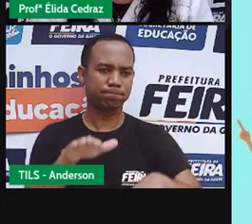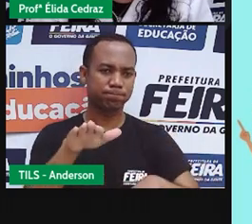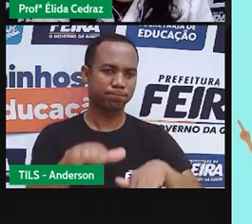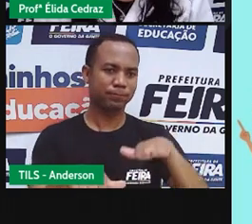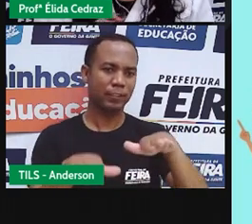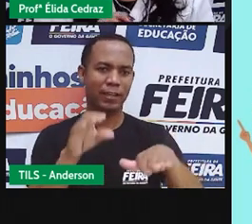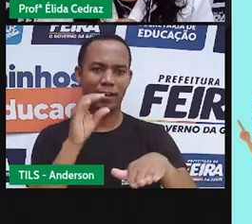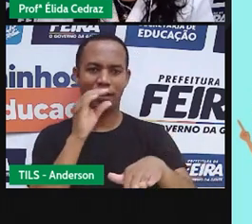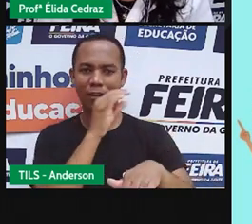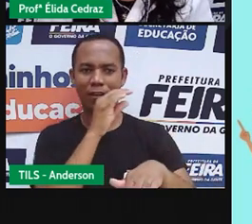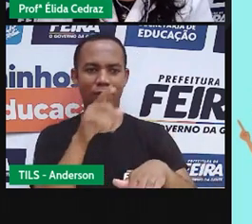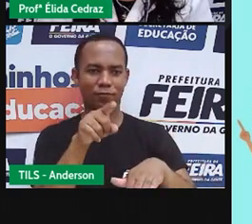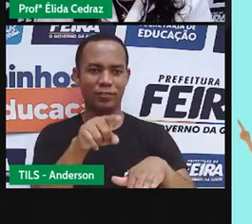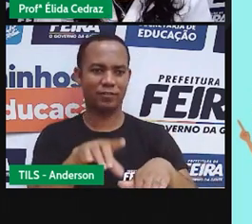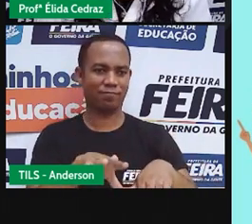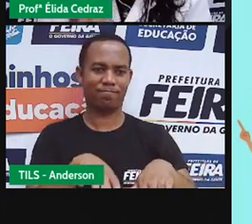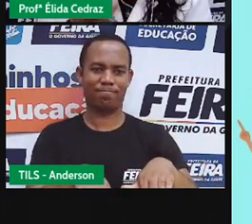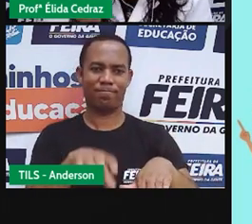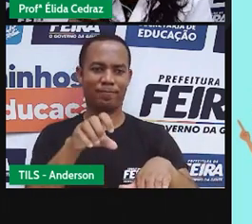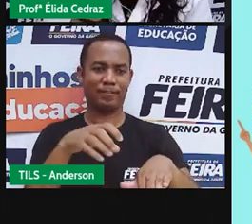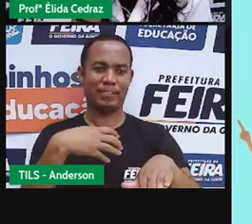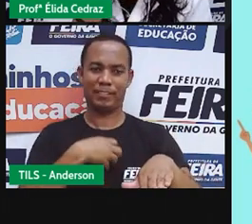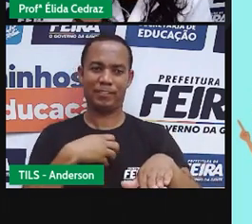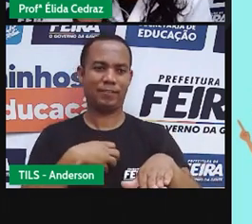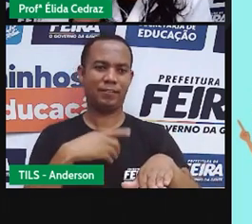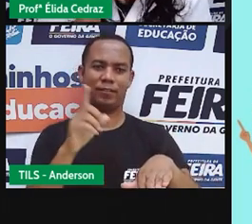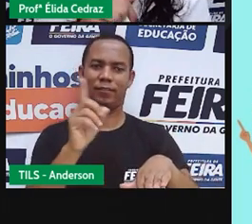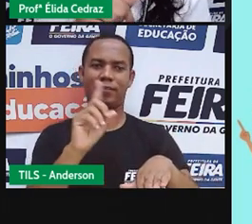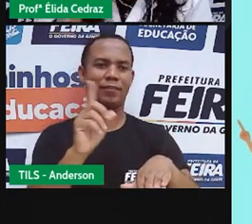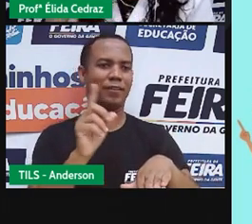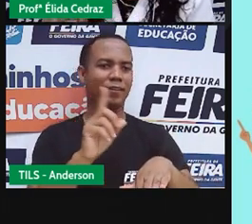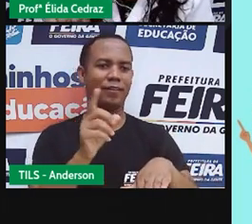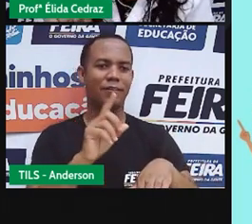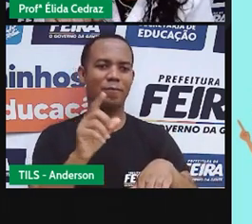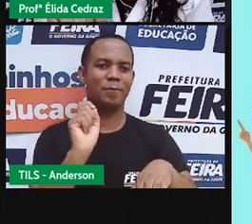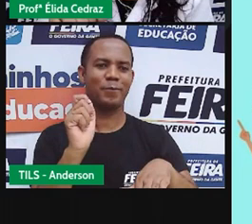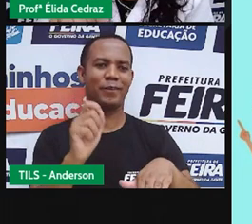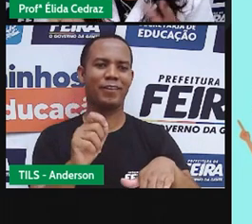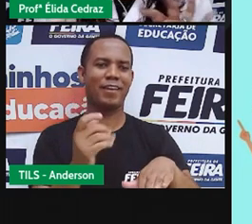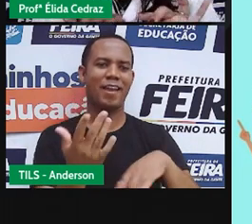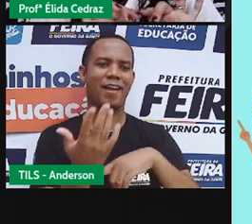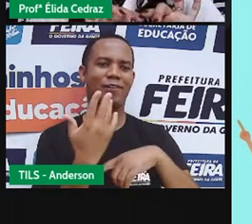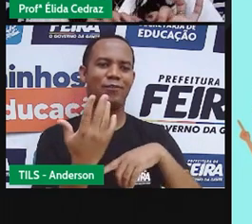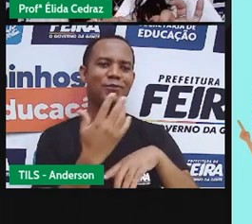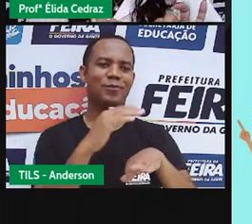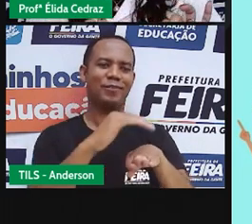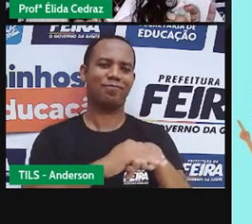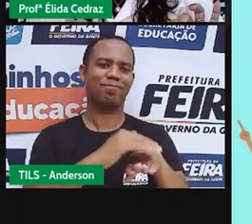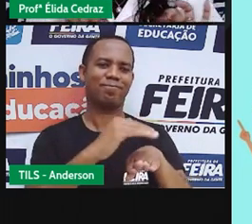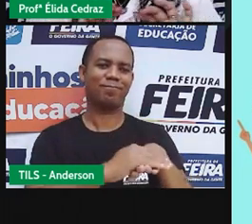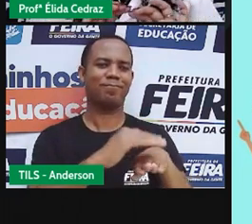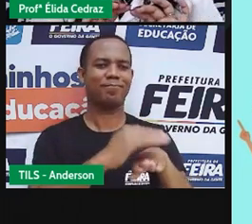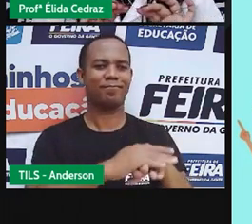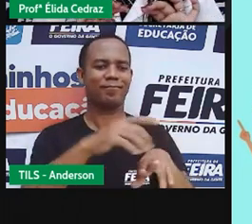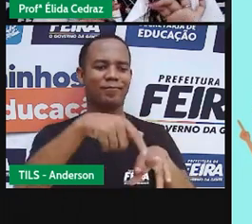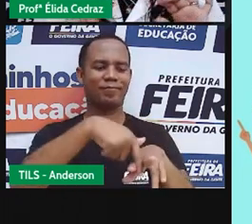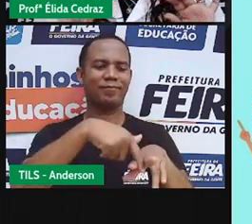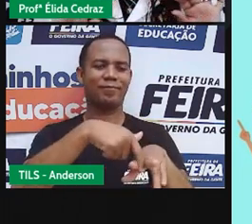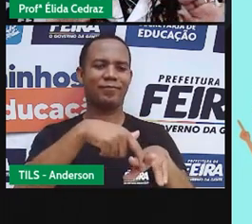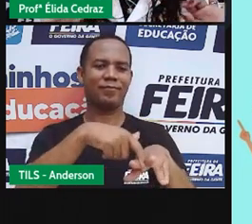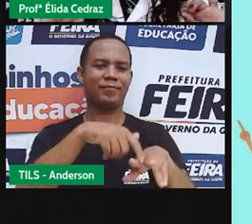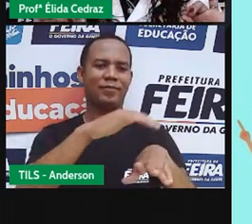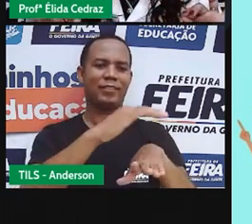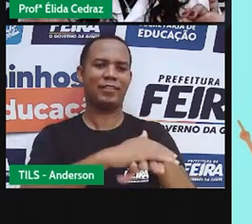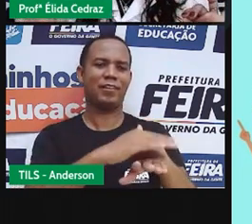quente, ela não vai permitir que o seu pé receba aquele calor. A borracha vai